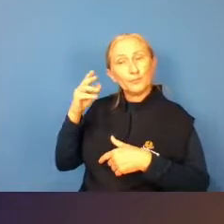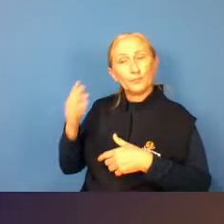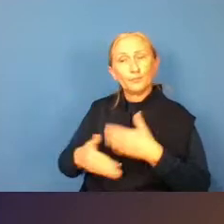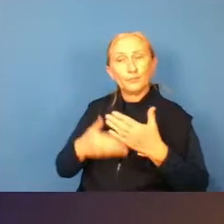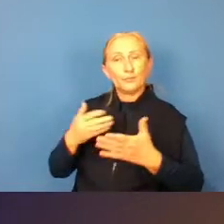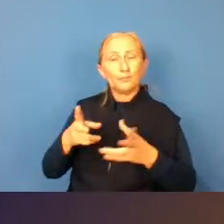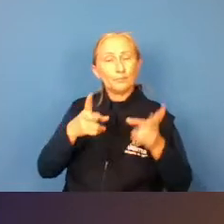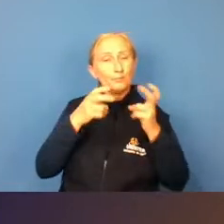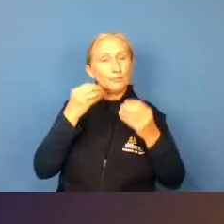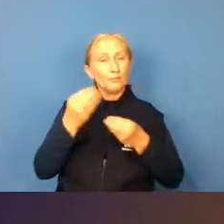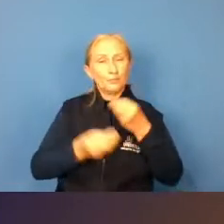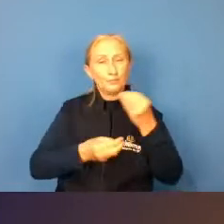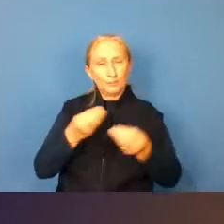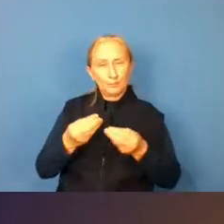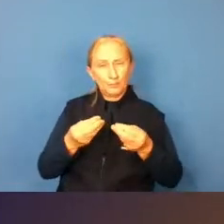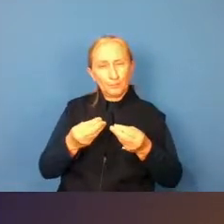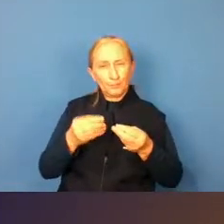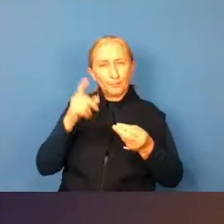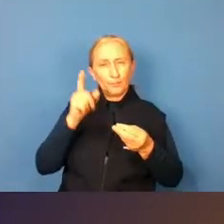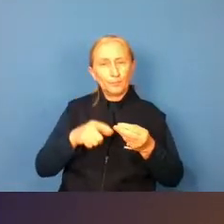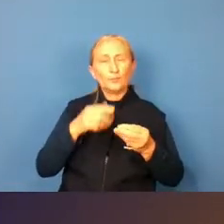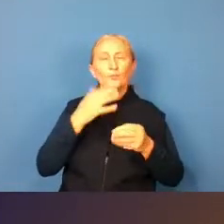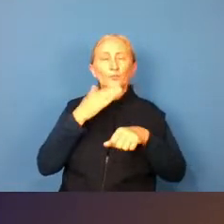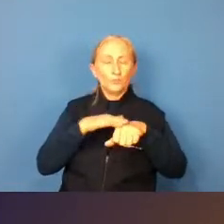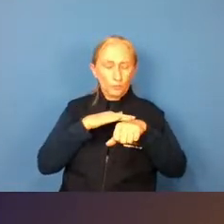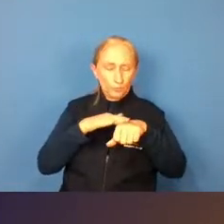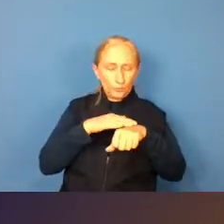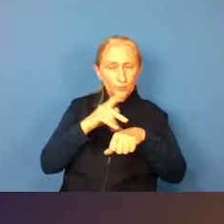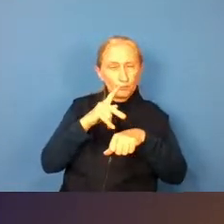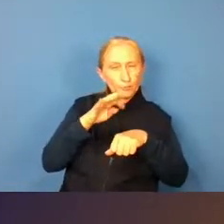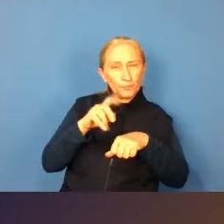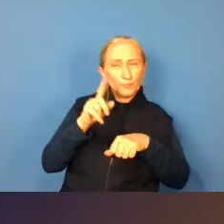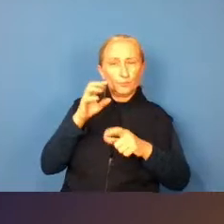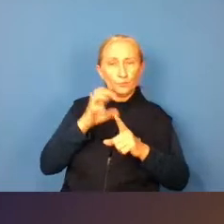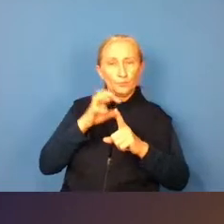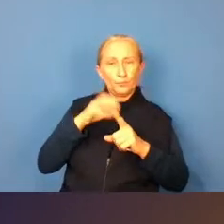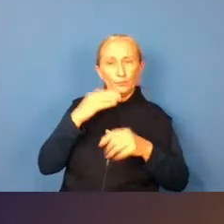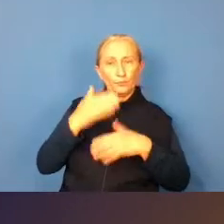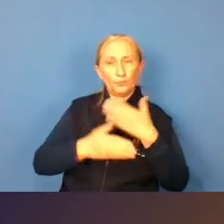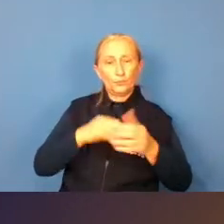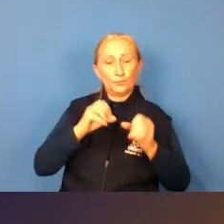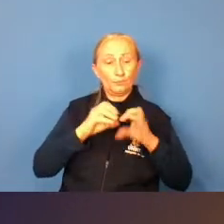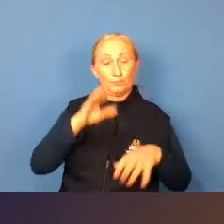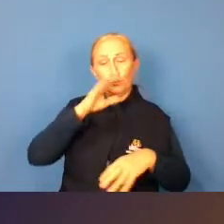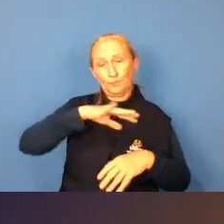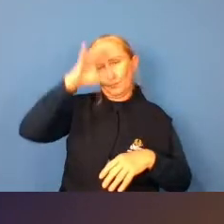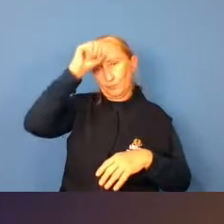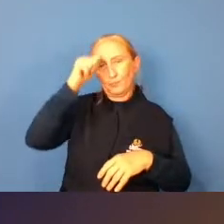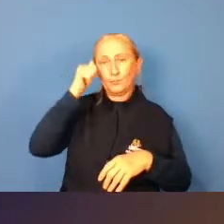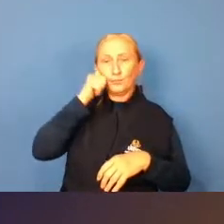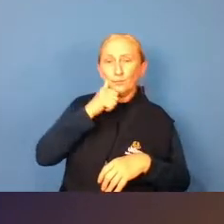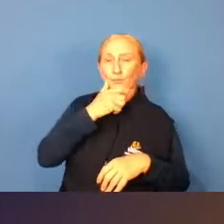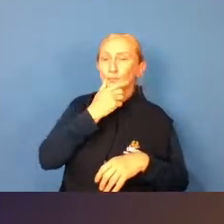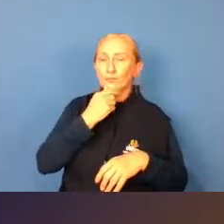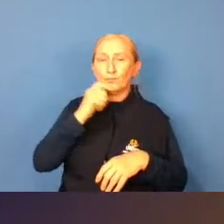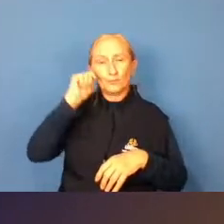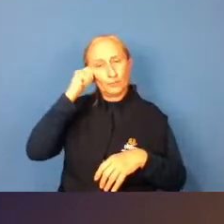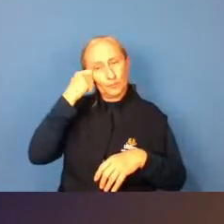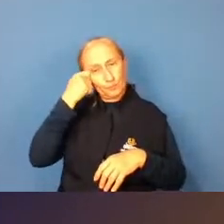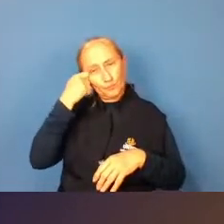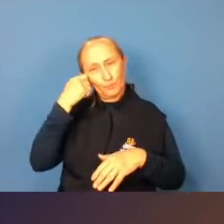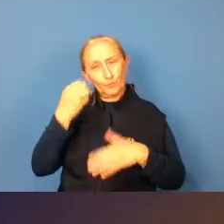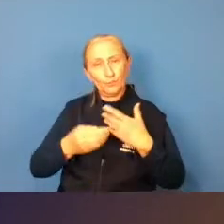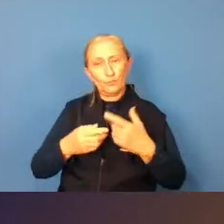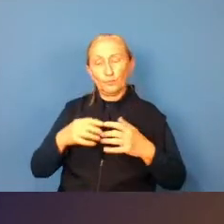perceber se esses tons de pele pode afetar o processo de ensino e aprendizagem de uma menina ou um menino negro que